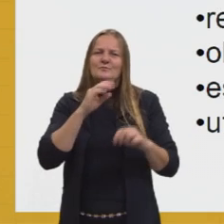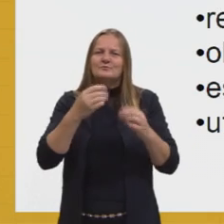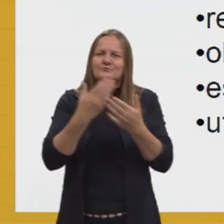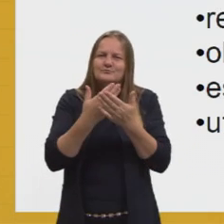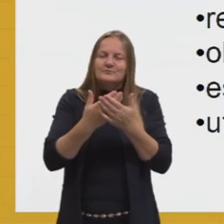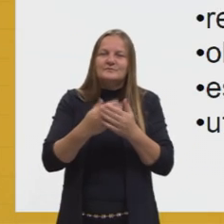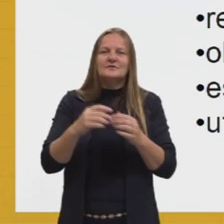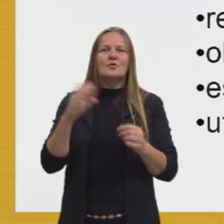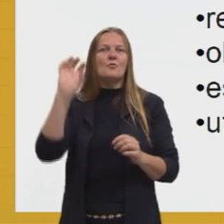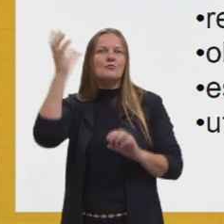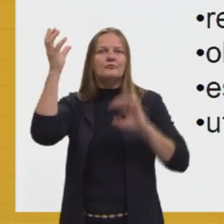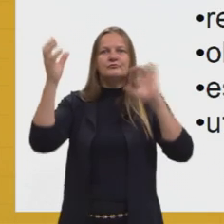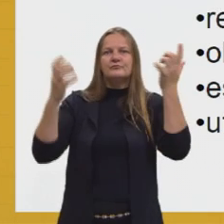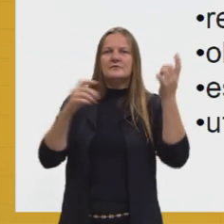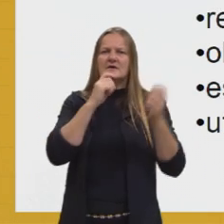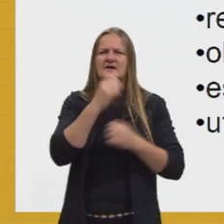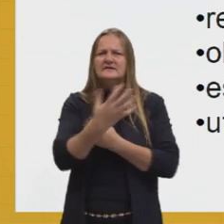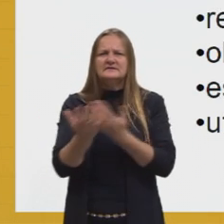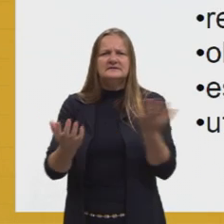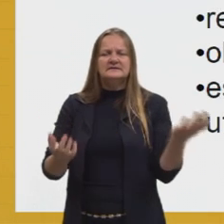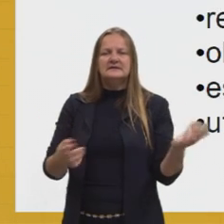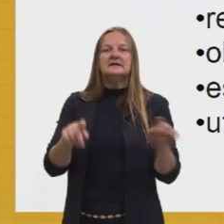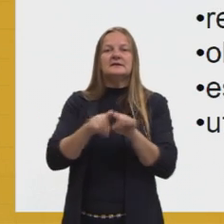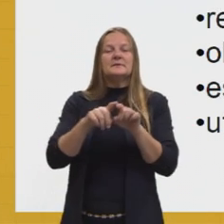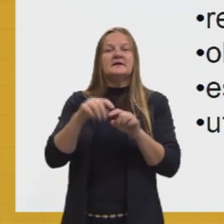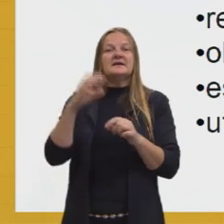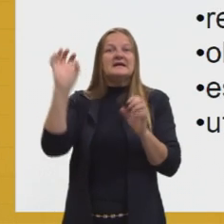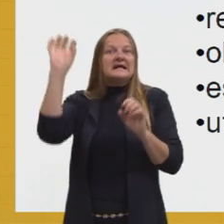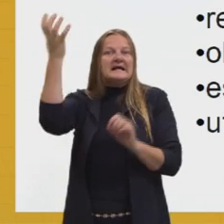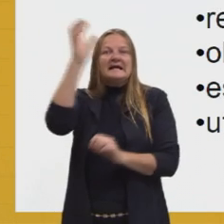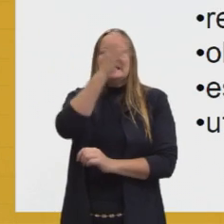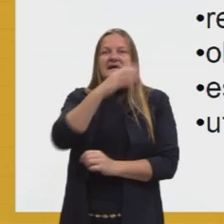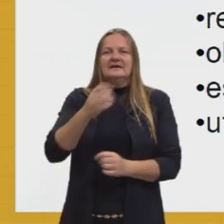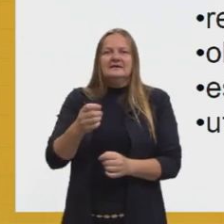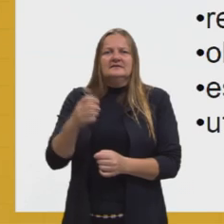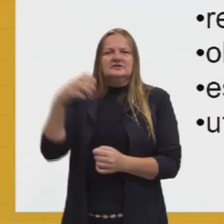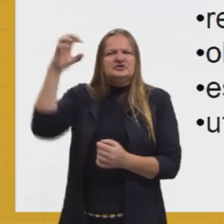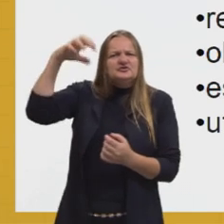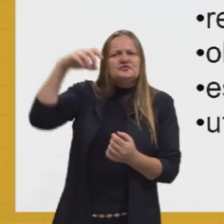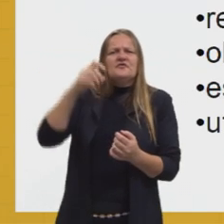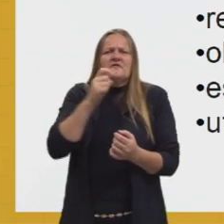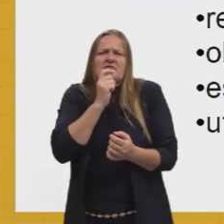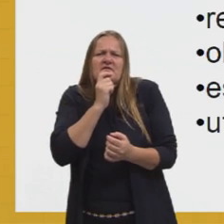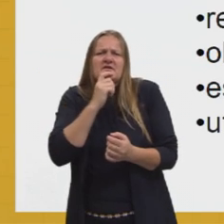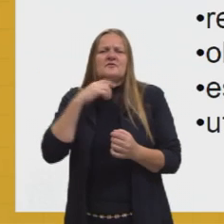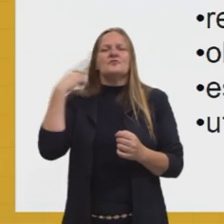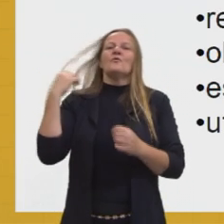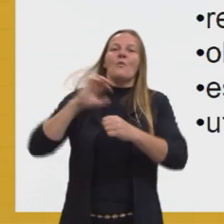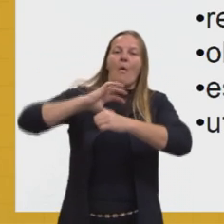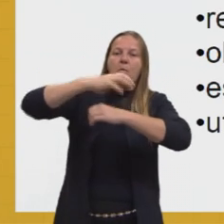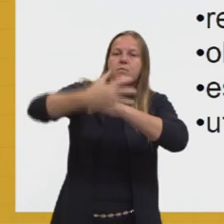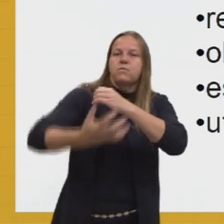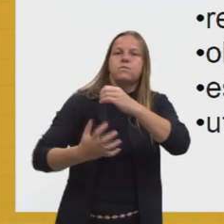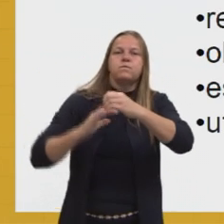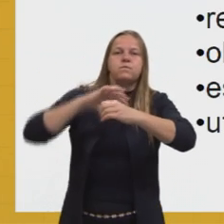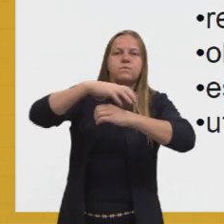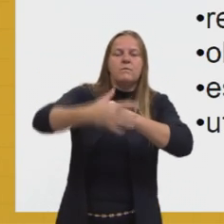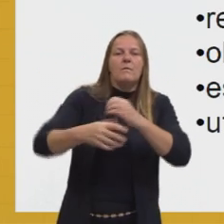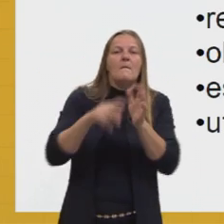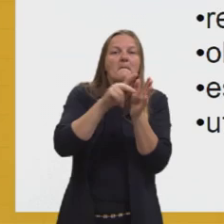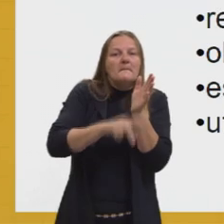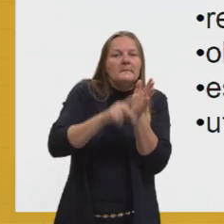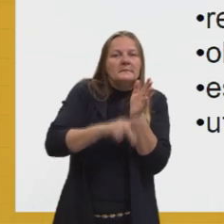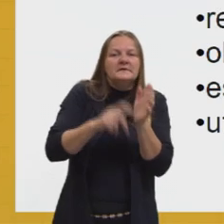fenômenos naturais, fazer a previsão do tempo, analisar o meio ambiente e a atmosfera, realizar planejamentos